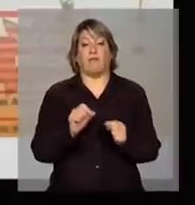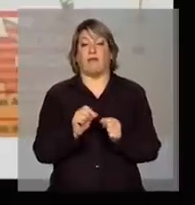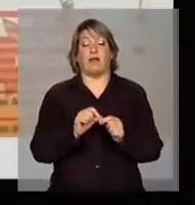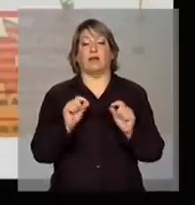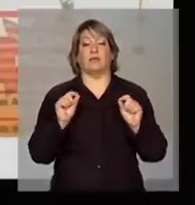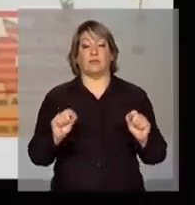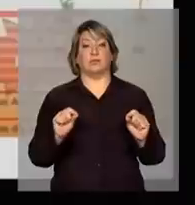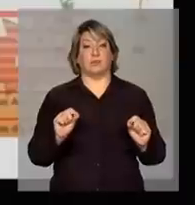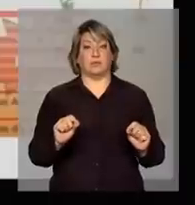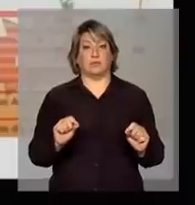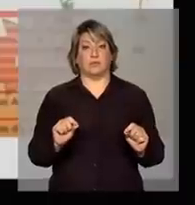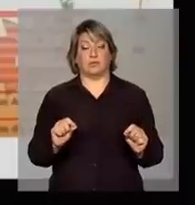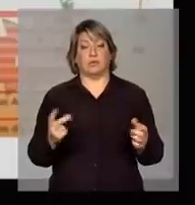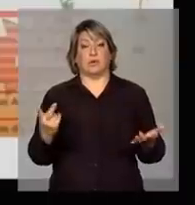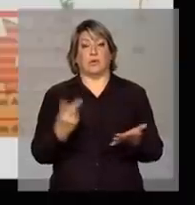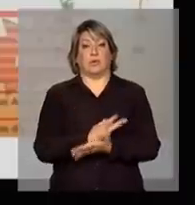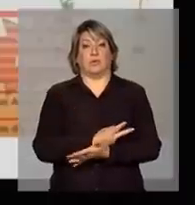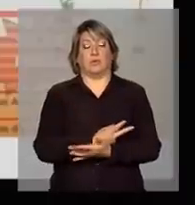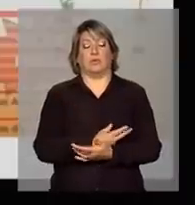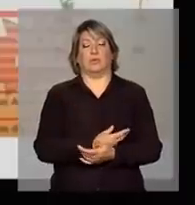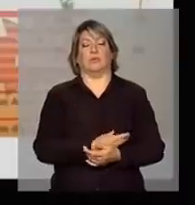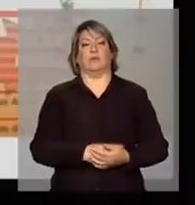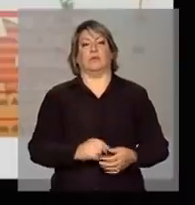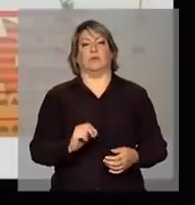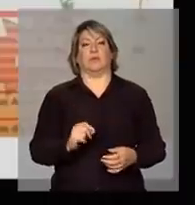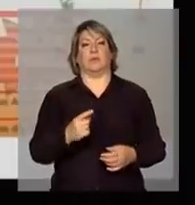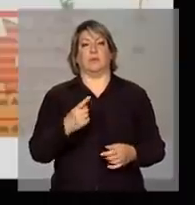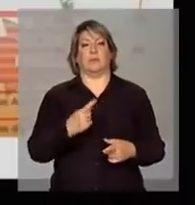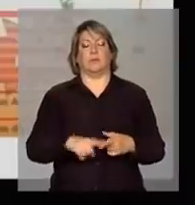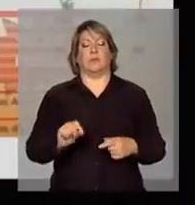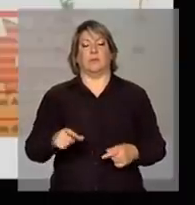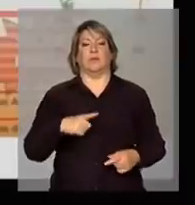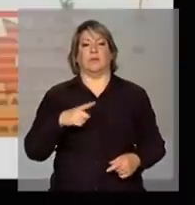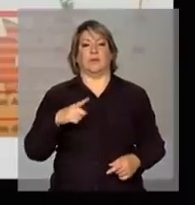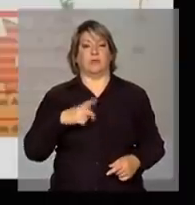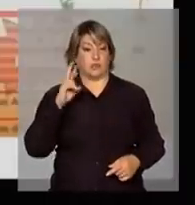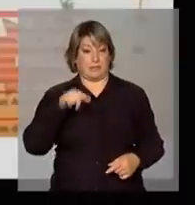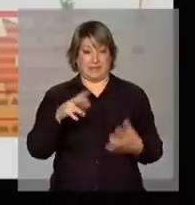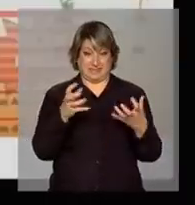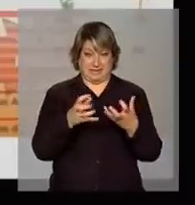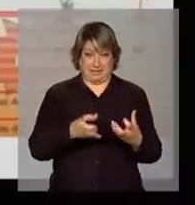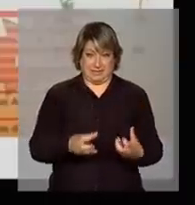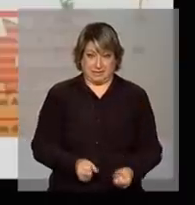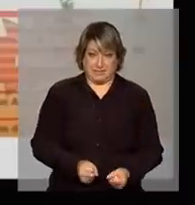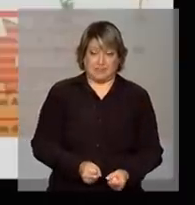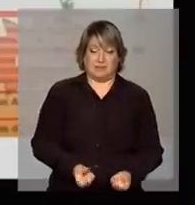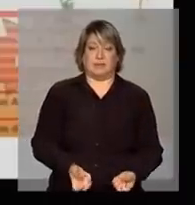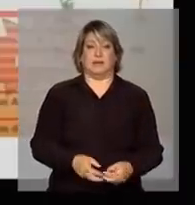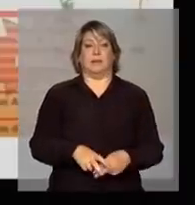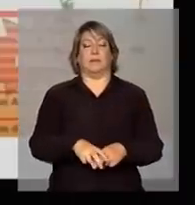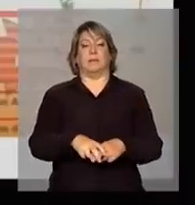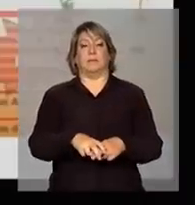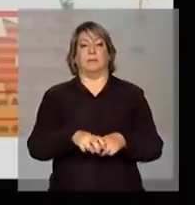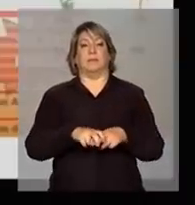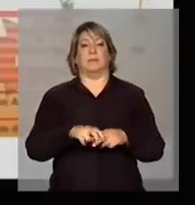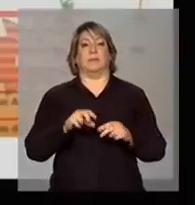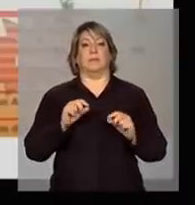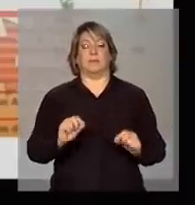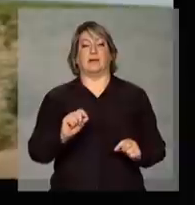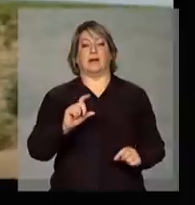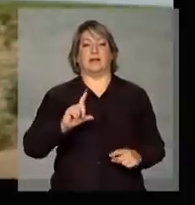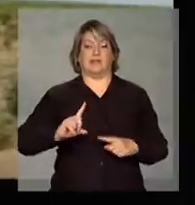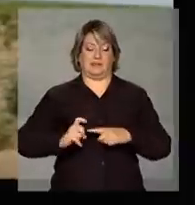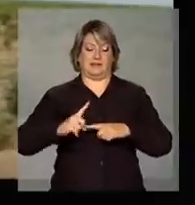um ataque mais drástico em relação, além do aspecto da estiagem, um ataque mais drástico em relação à lagarta.